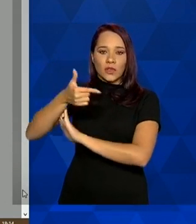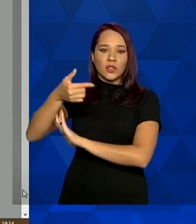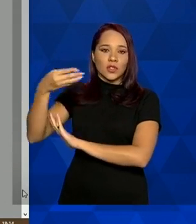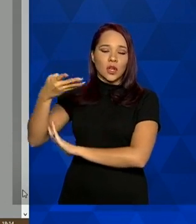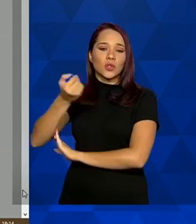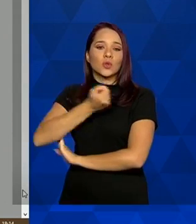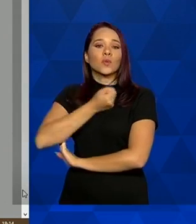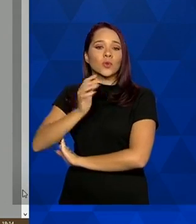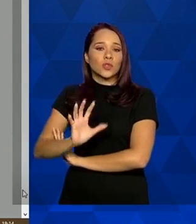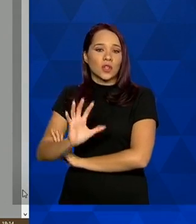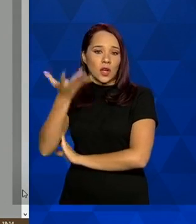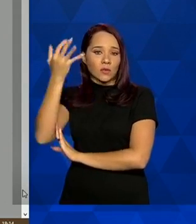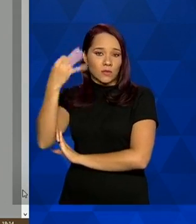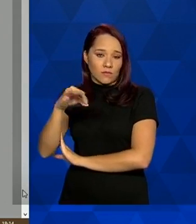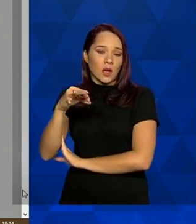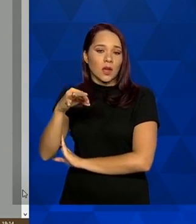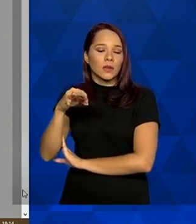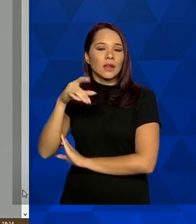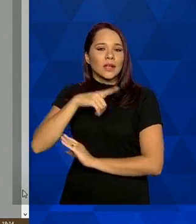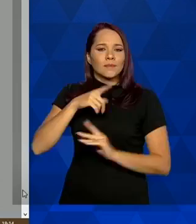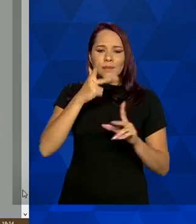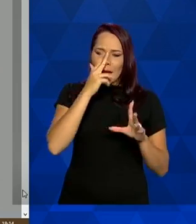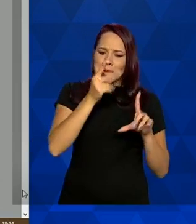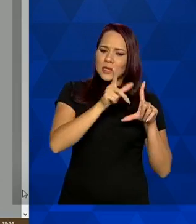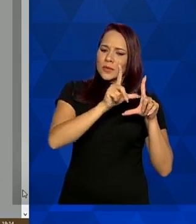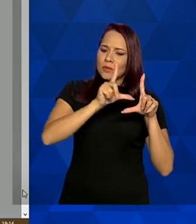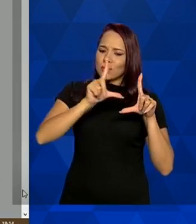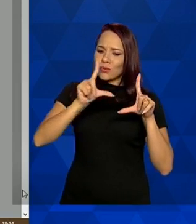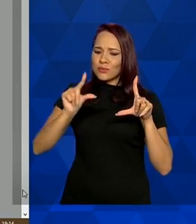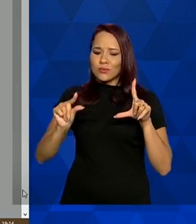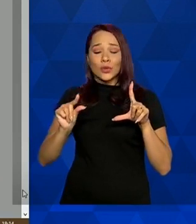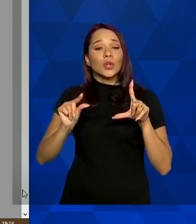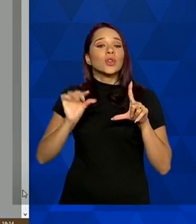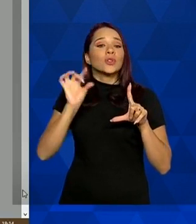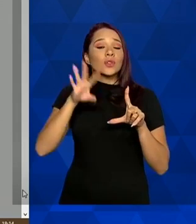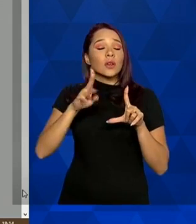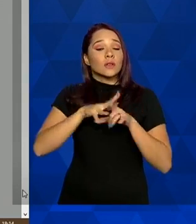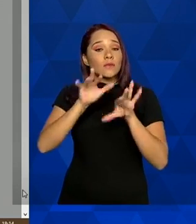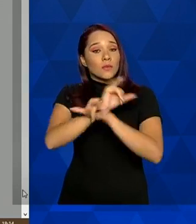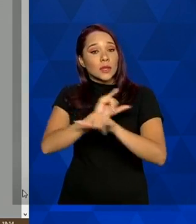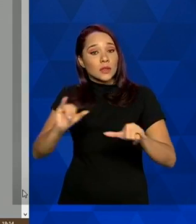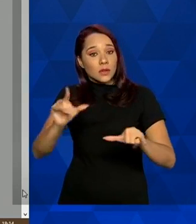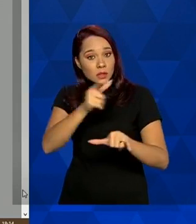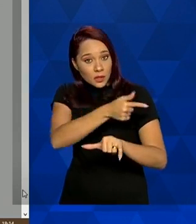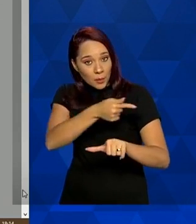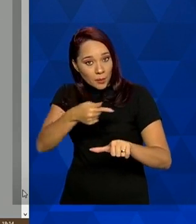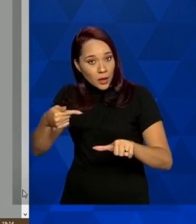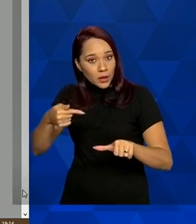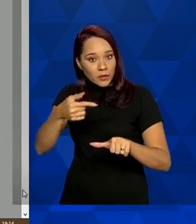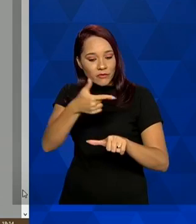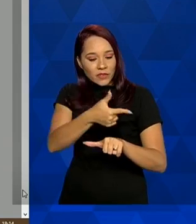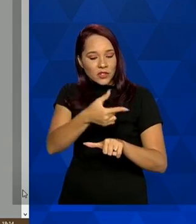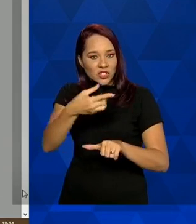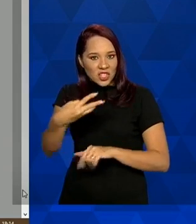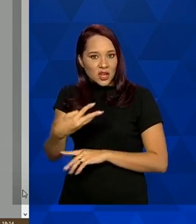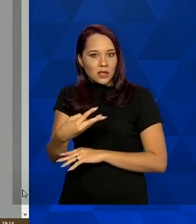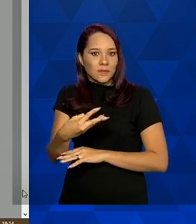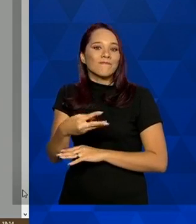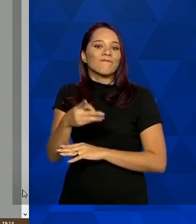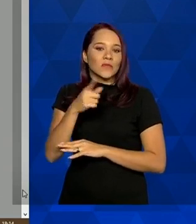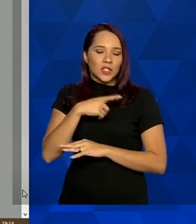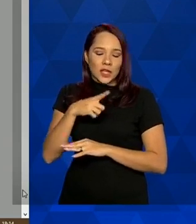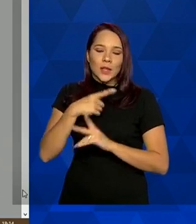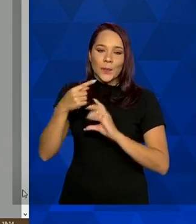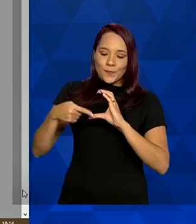casos, tem aparentemente uma diminuição, mas, na verdade, os dados da semana epidemiológica 23 estão sendo